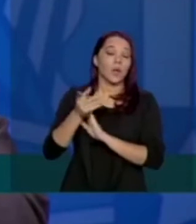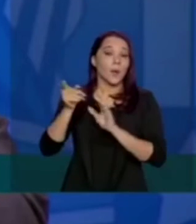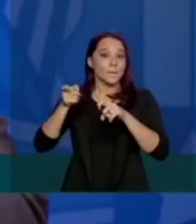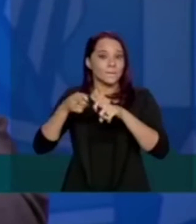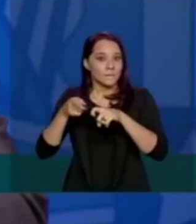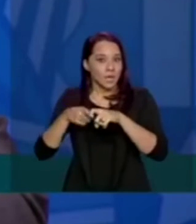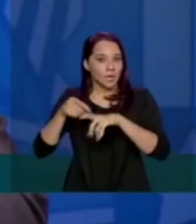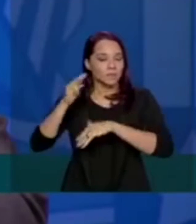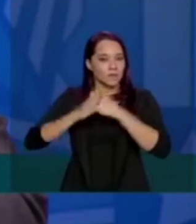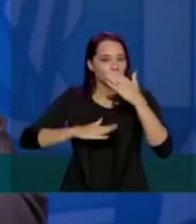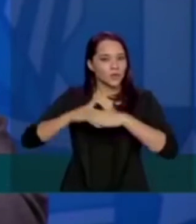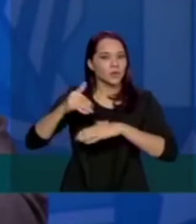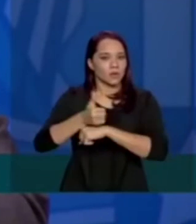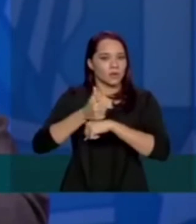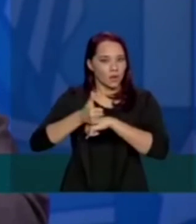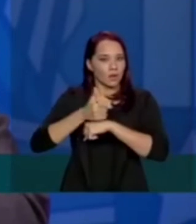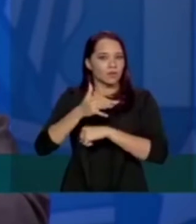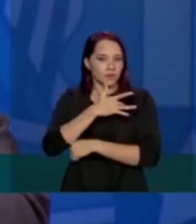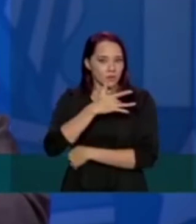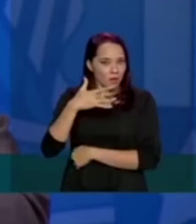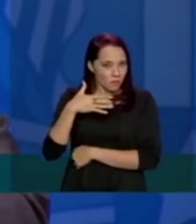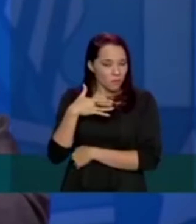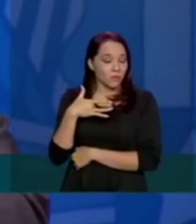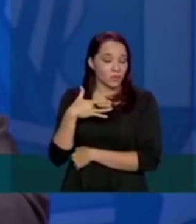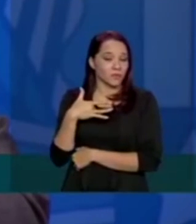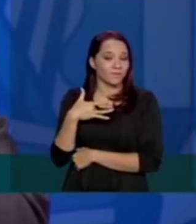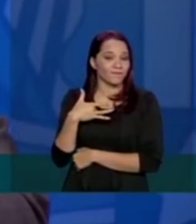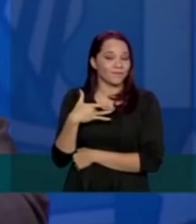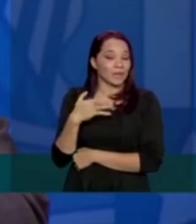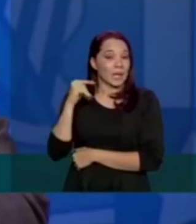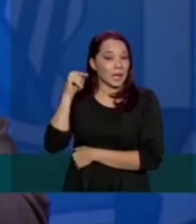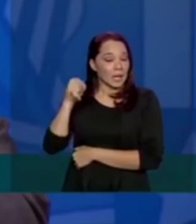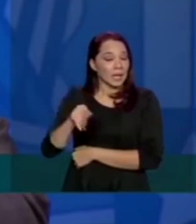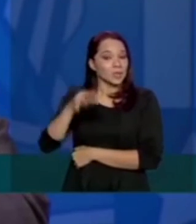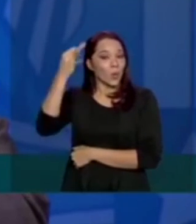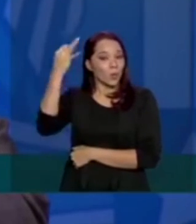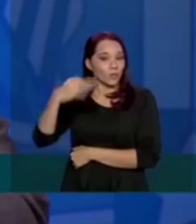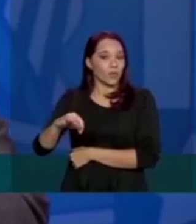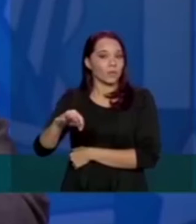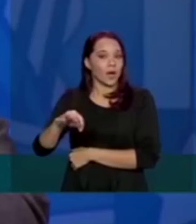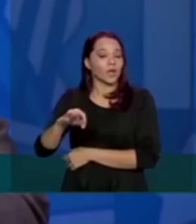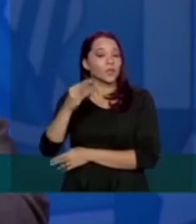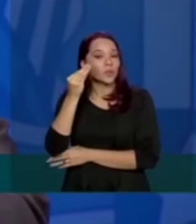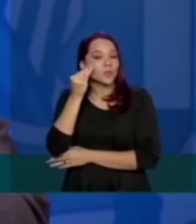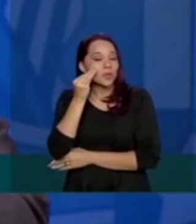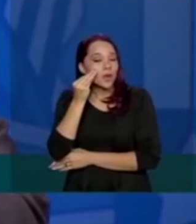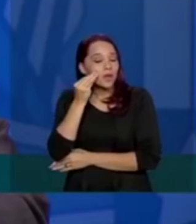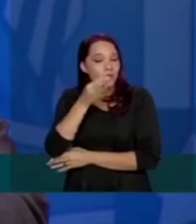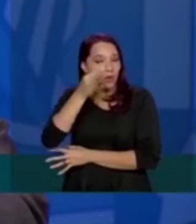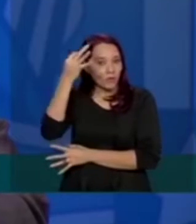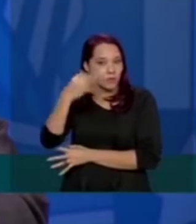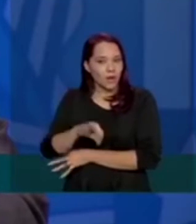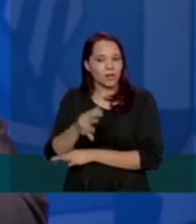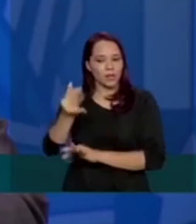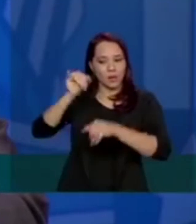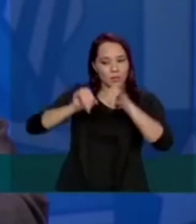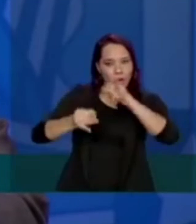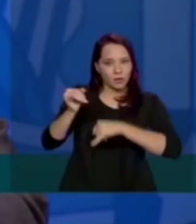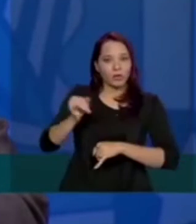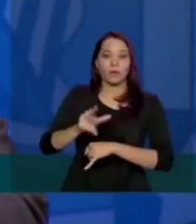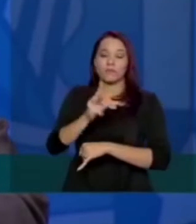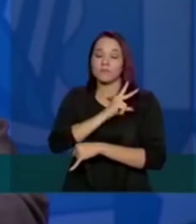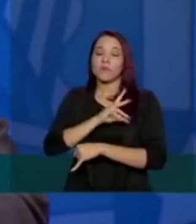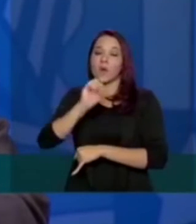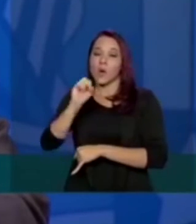um médico, que é um profissional de saúde. Eles são confirmados por testagem, feita em laboratórios particulares